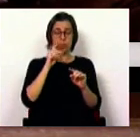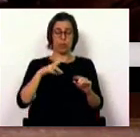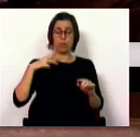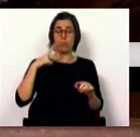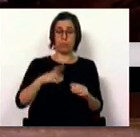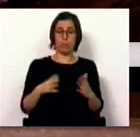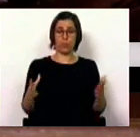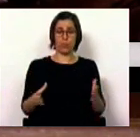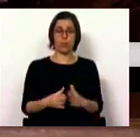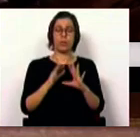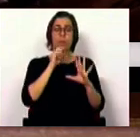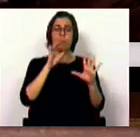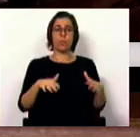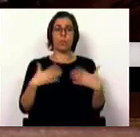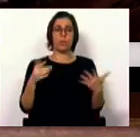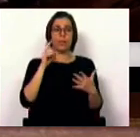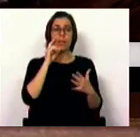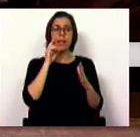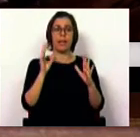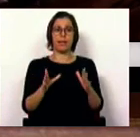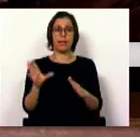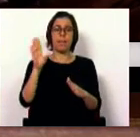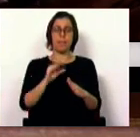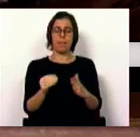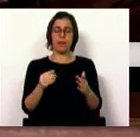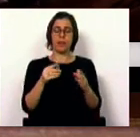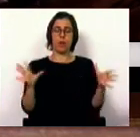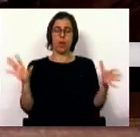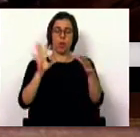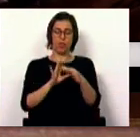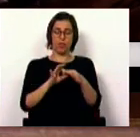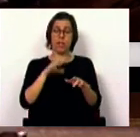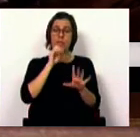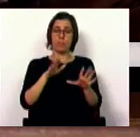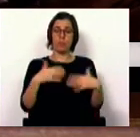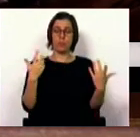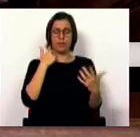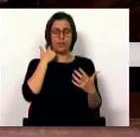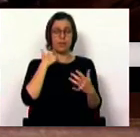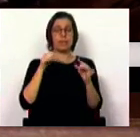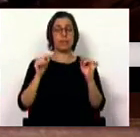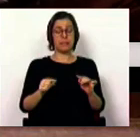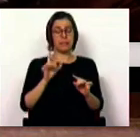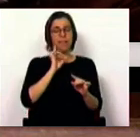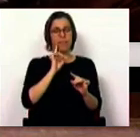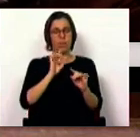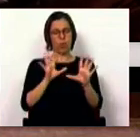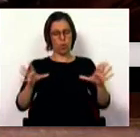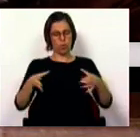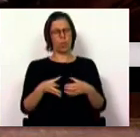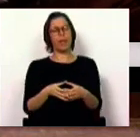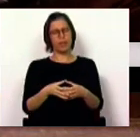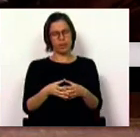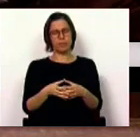portugueses seja possível garantir a maior convergência possível porque este é um valor coletivo